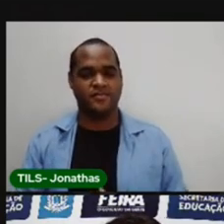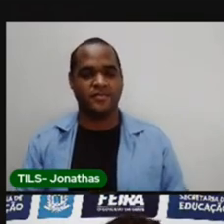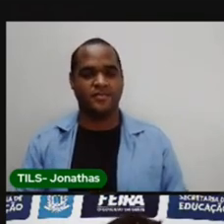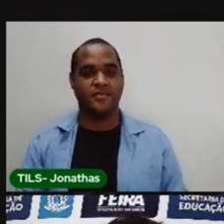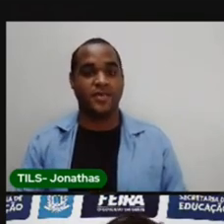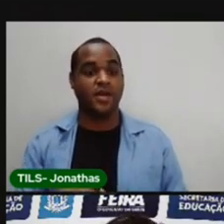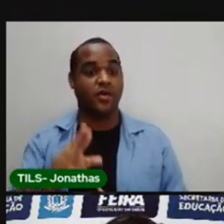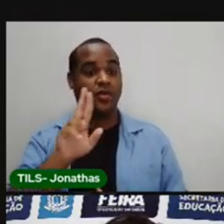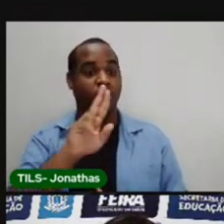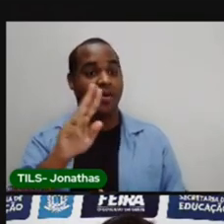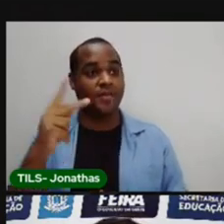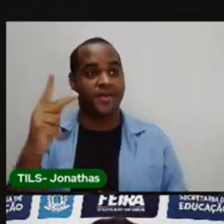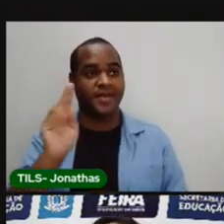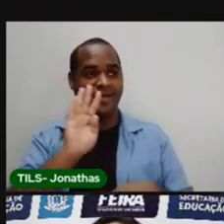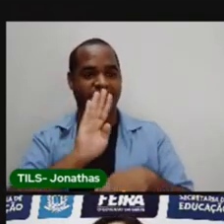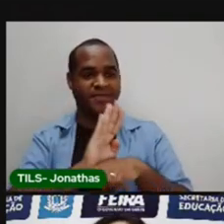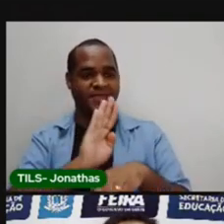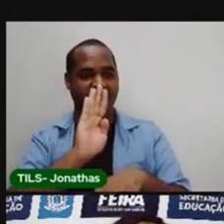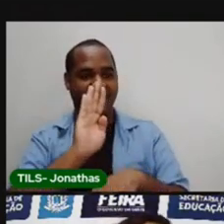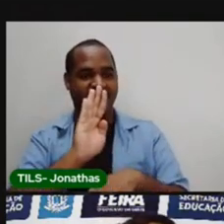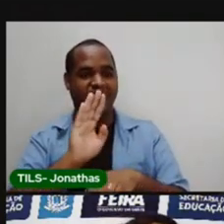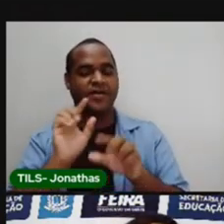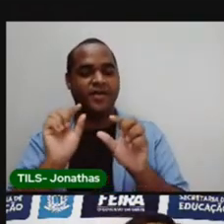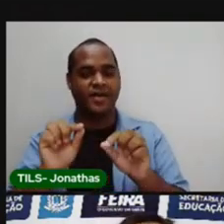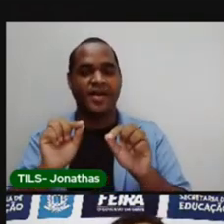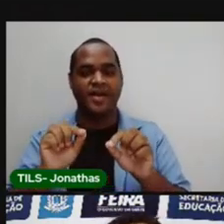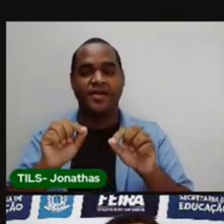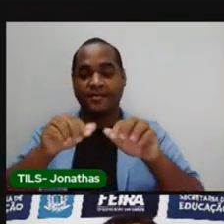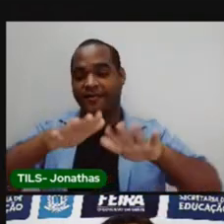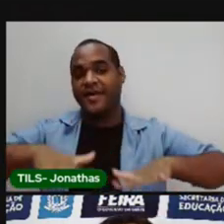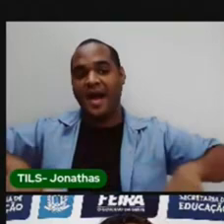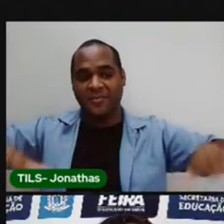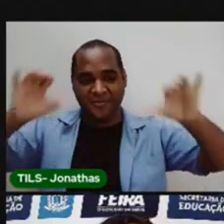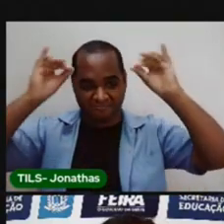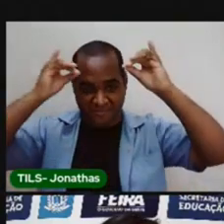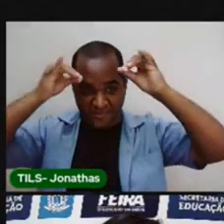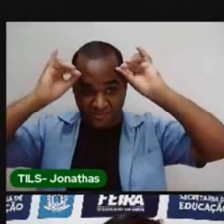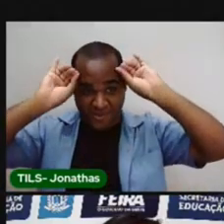O nome desse bairro é Campo do Gado.